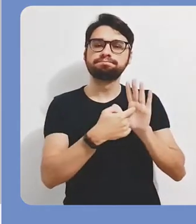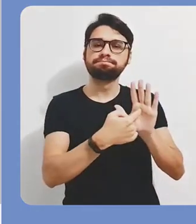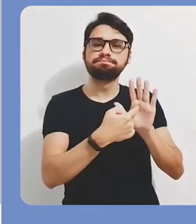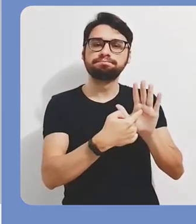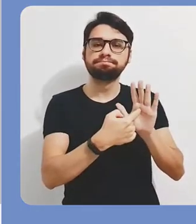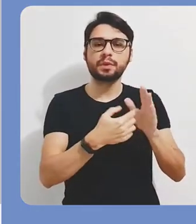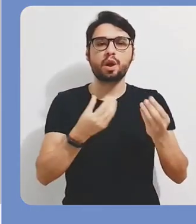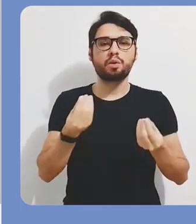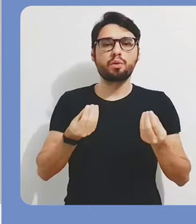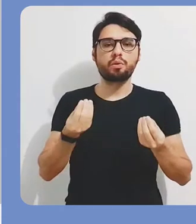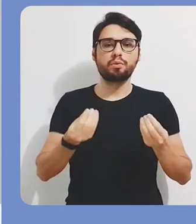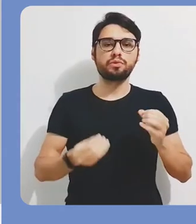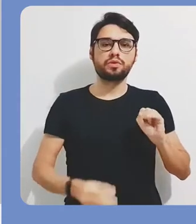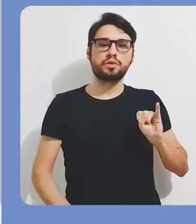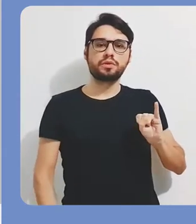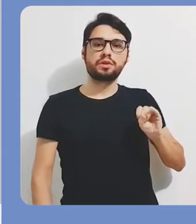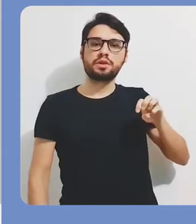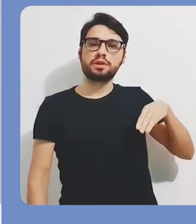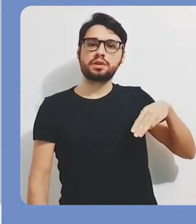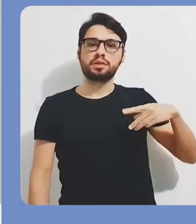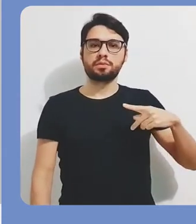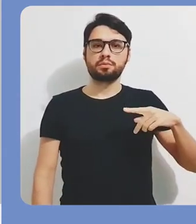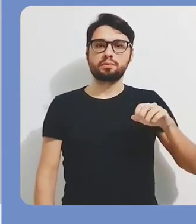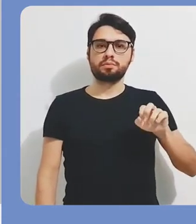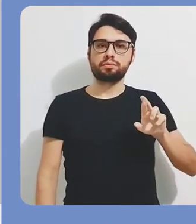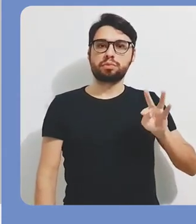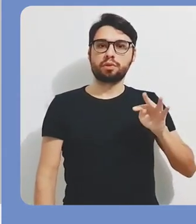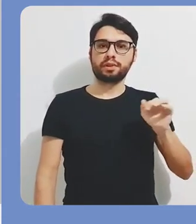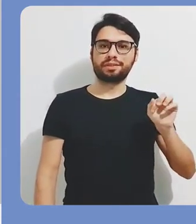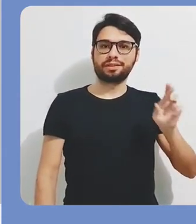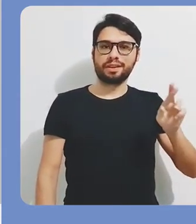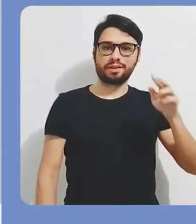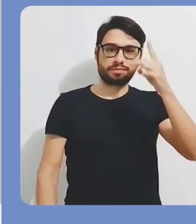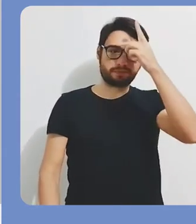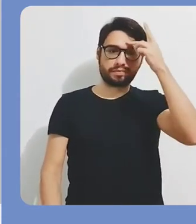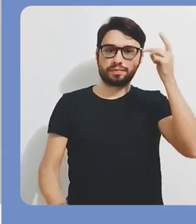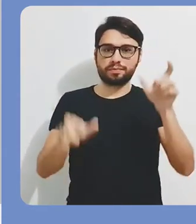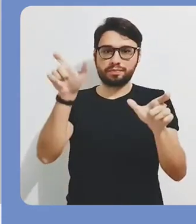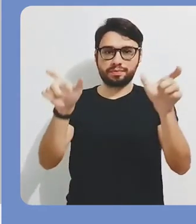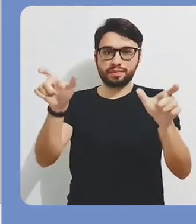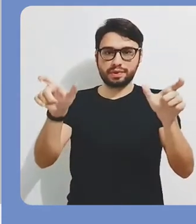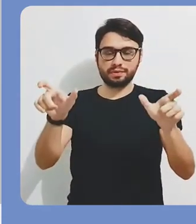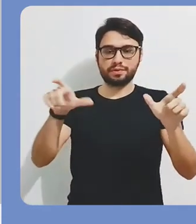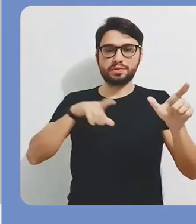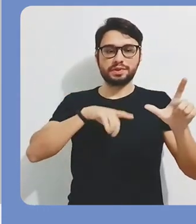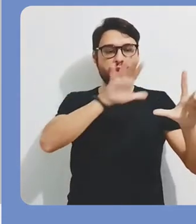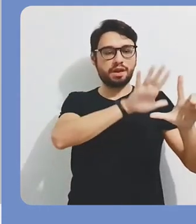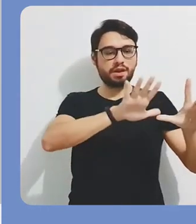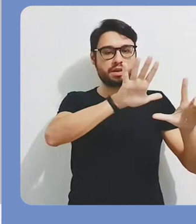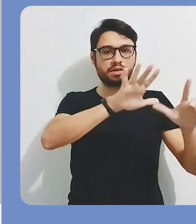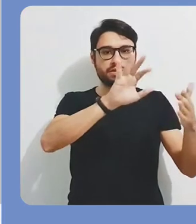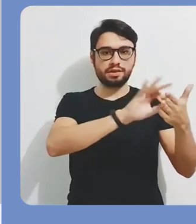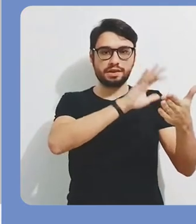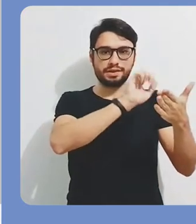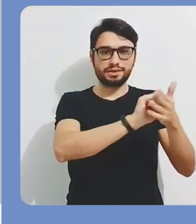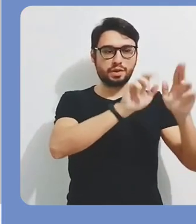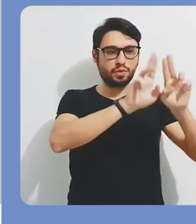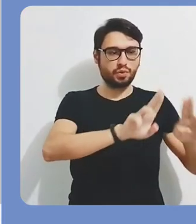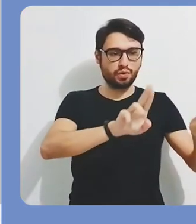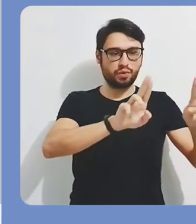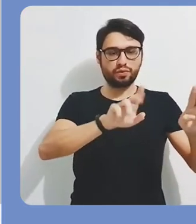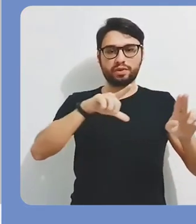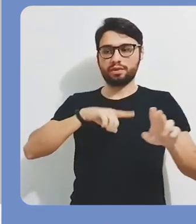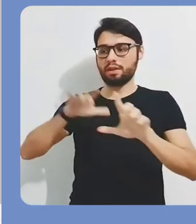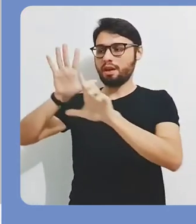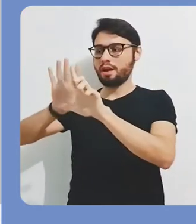Neste vídeo, vou mostrar para vocês como que a gente importa aquelas pessoas que realizaram inscrições na sua atividade de extensão